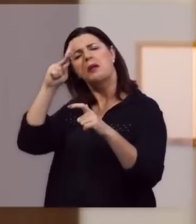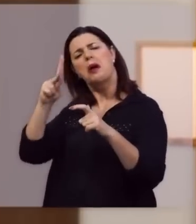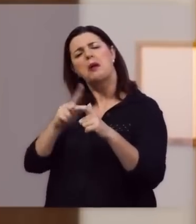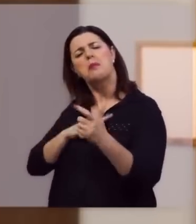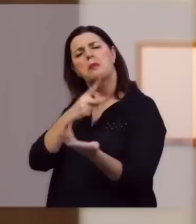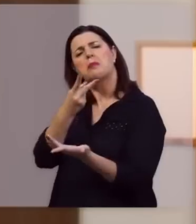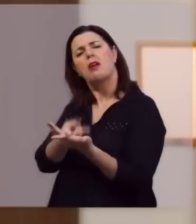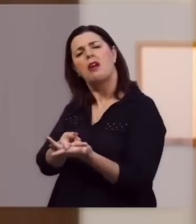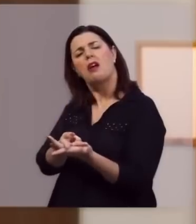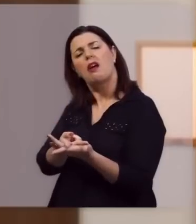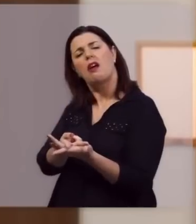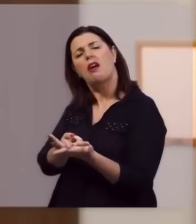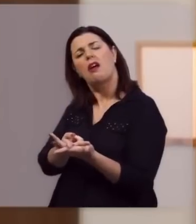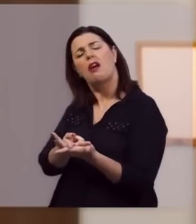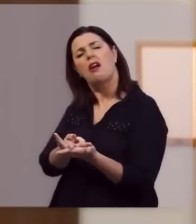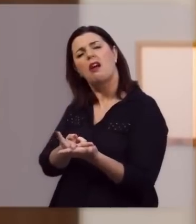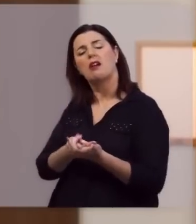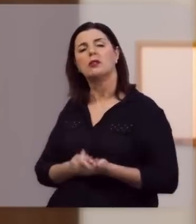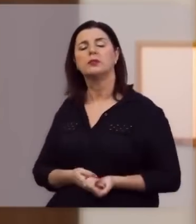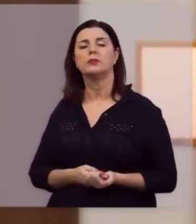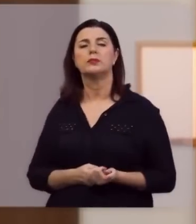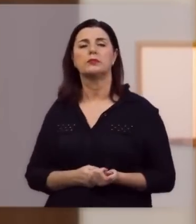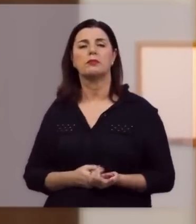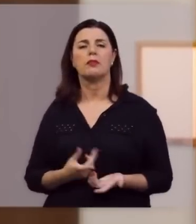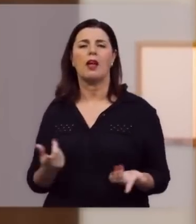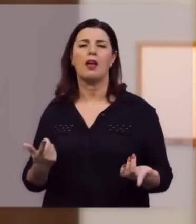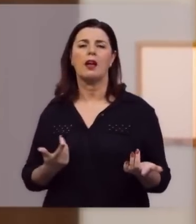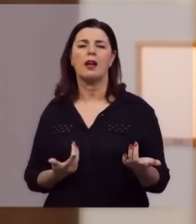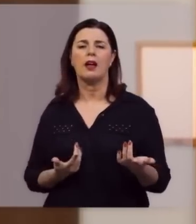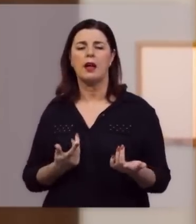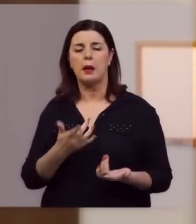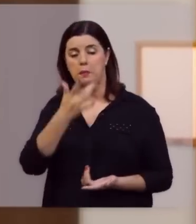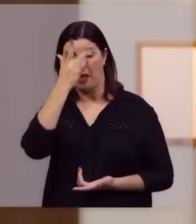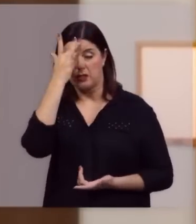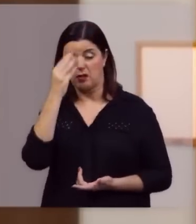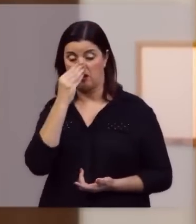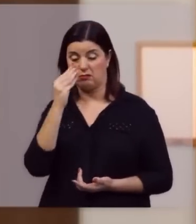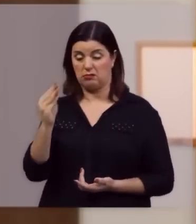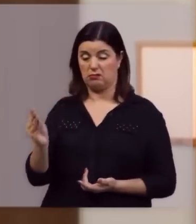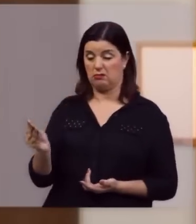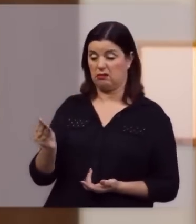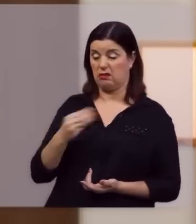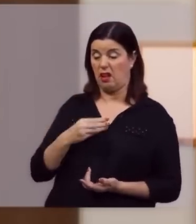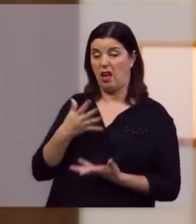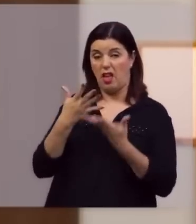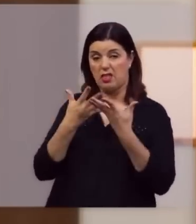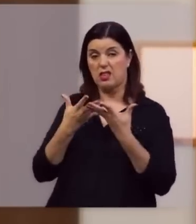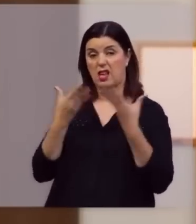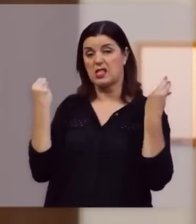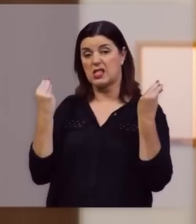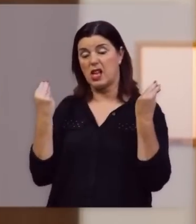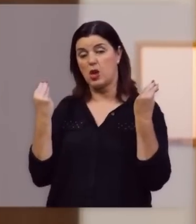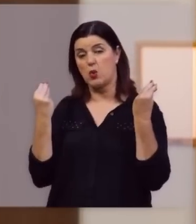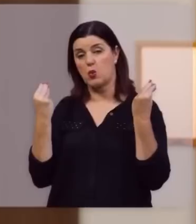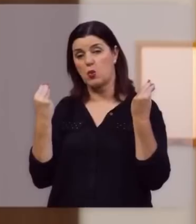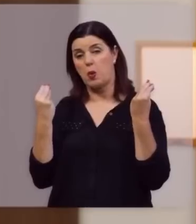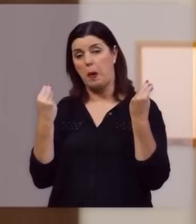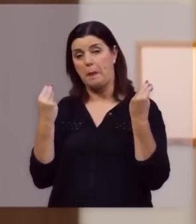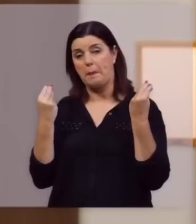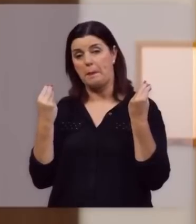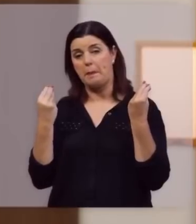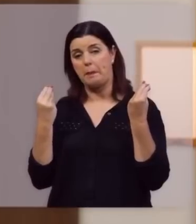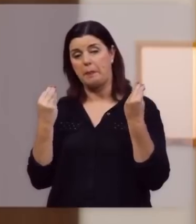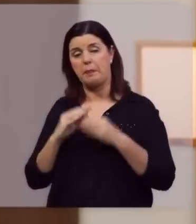própria paralisia, ele era um ser abandonado, esquecido, talvez uma sucata